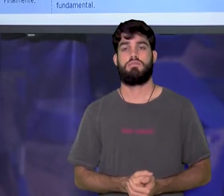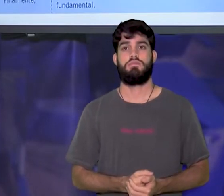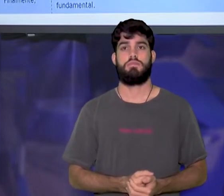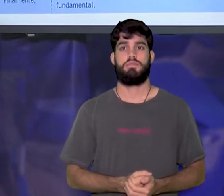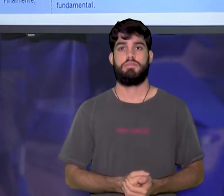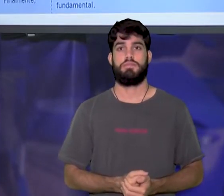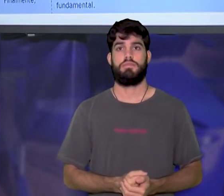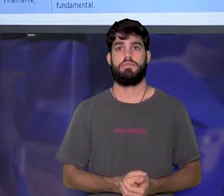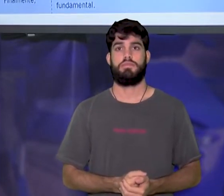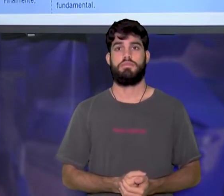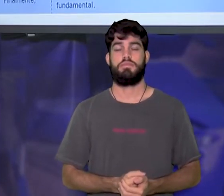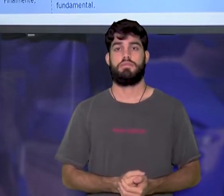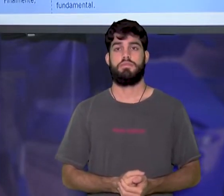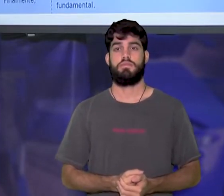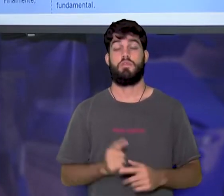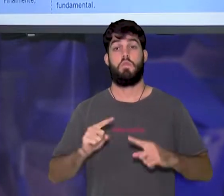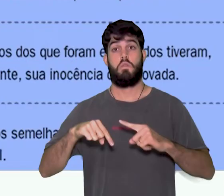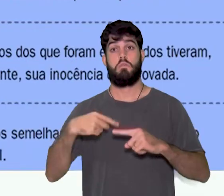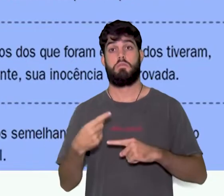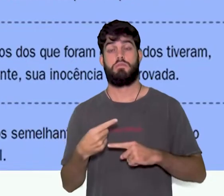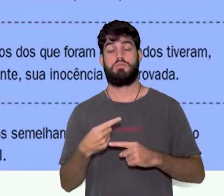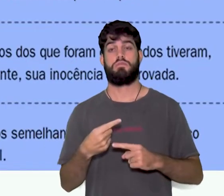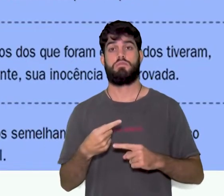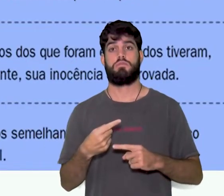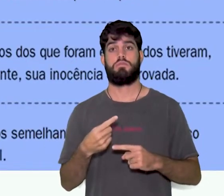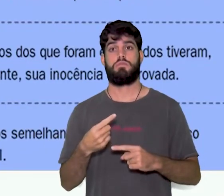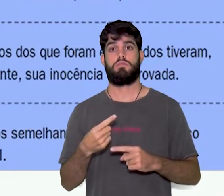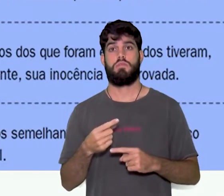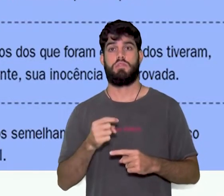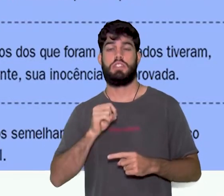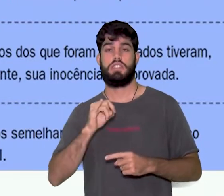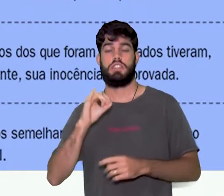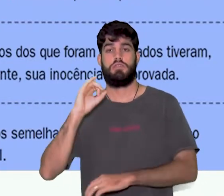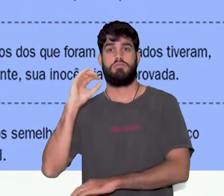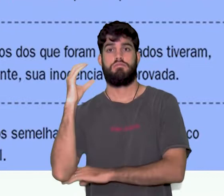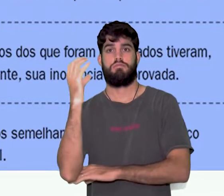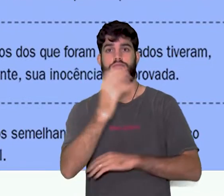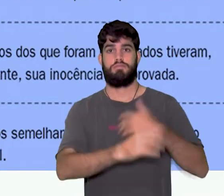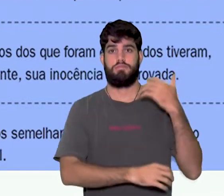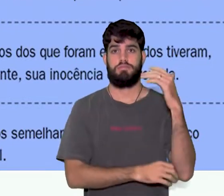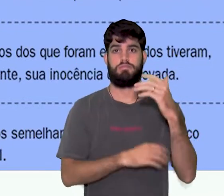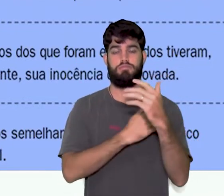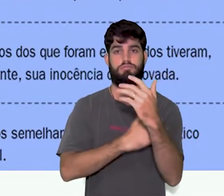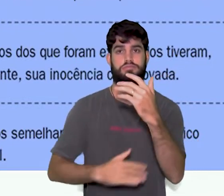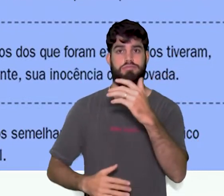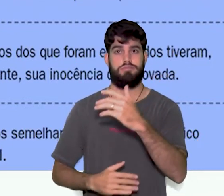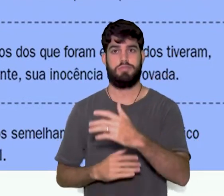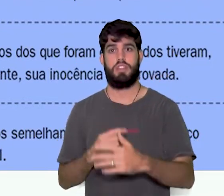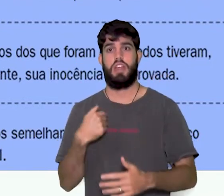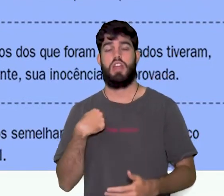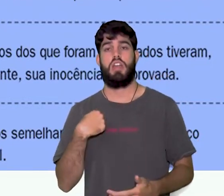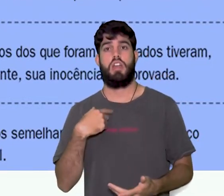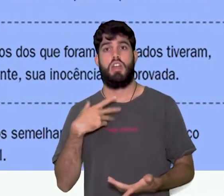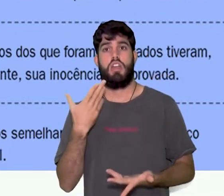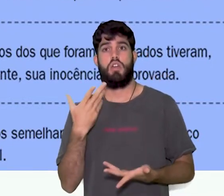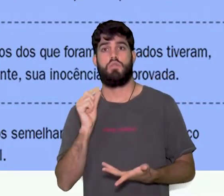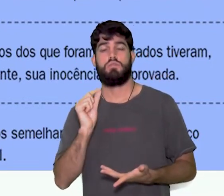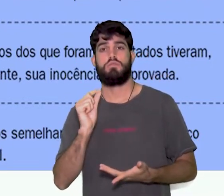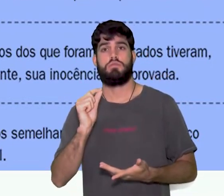O próximo, se o desmatamento não diminuir, é provável que a Amazônia se